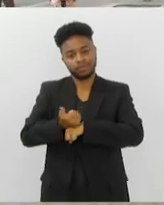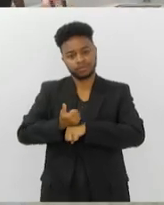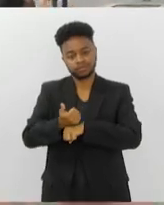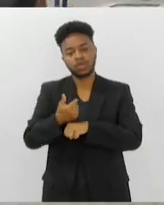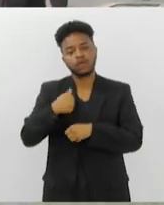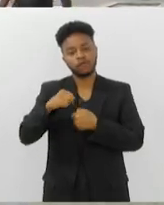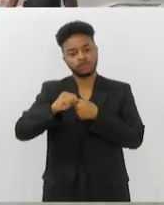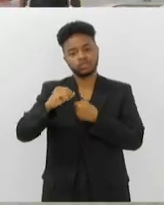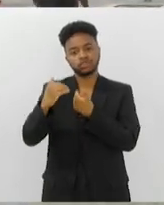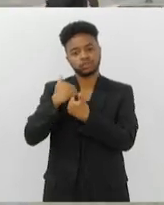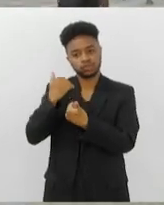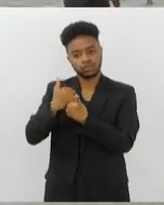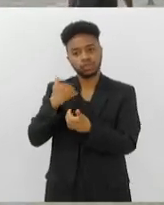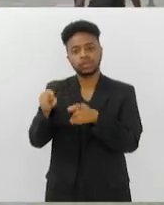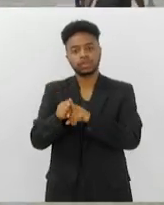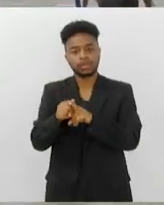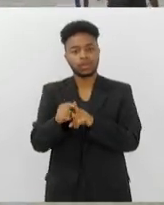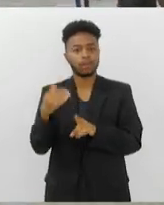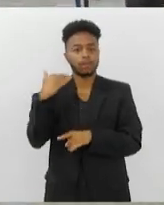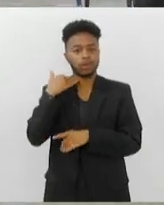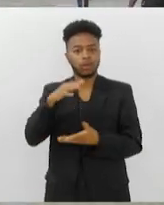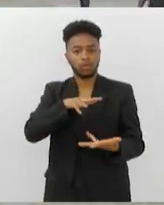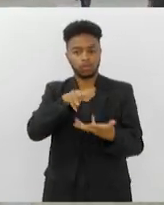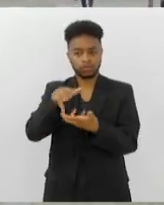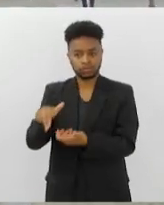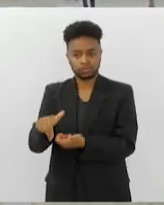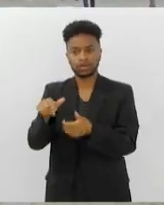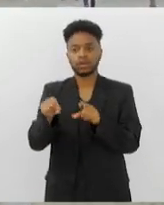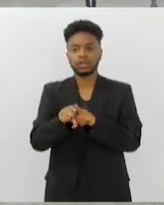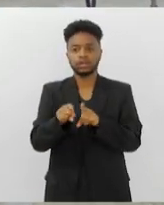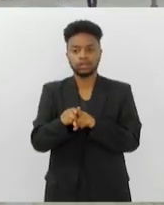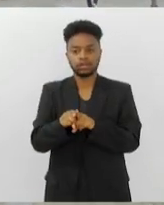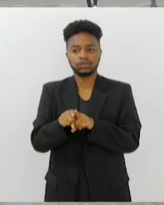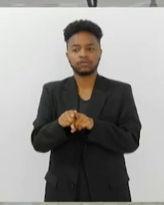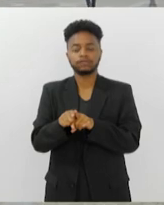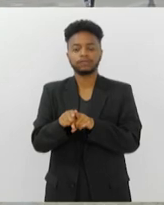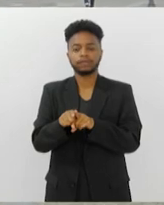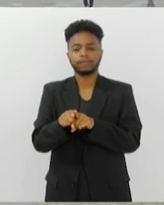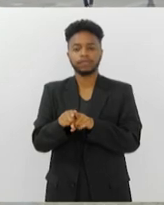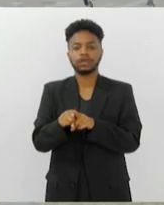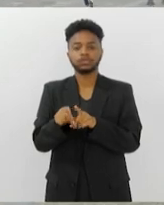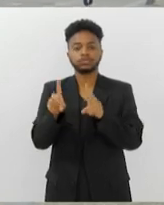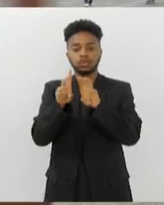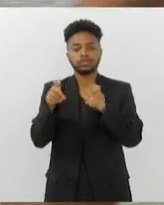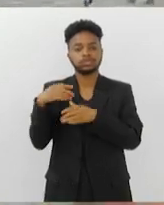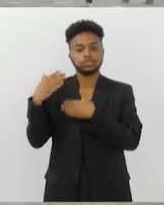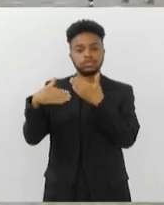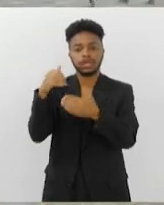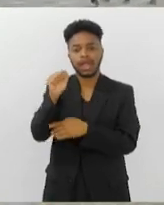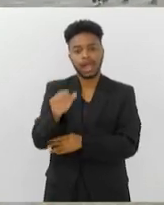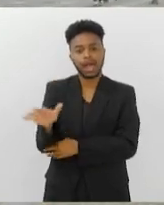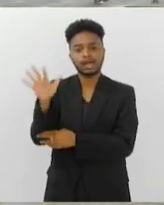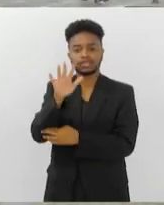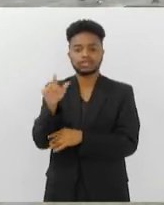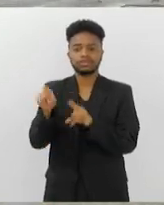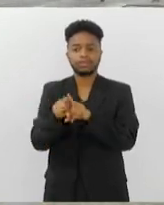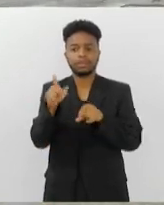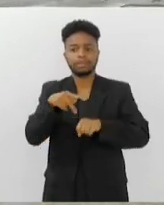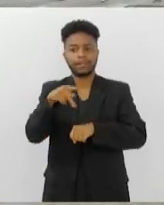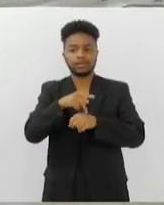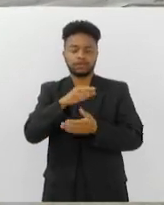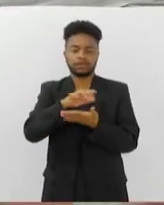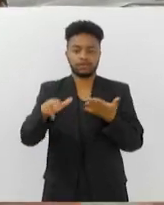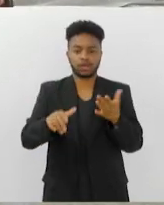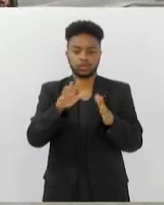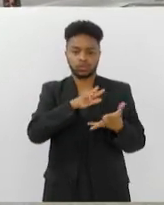até com o Banco Mundial e o Banco de Desenvolvimento Asiático, em vários países no mundo inteiro.